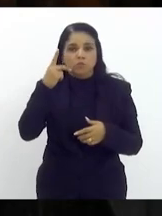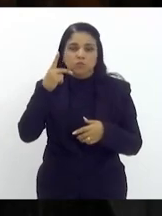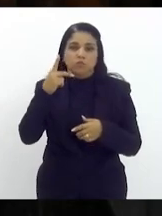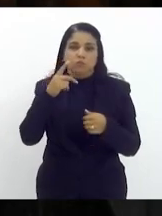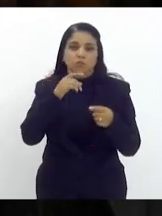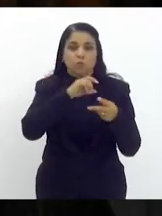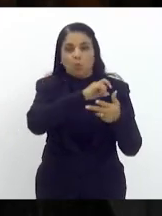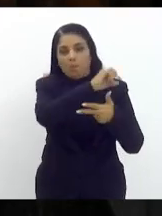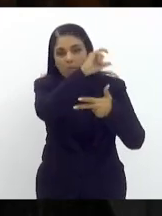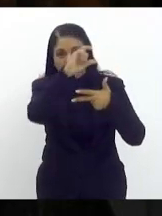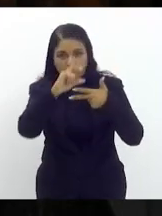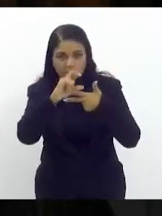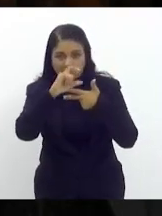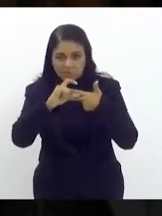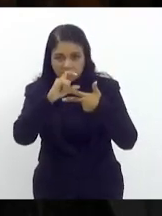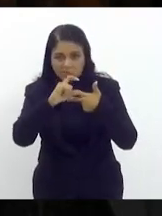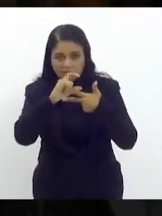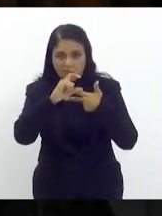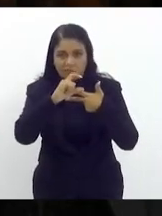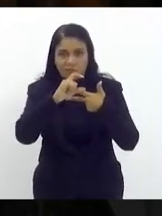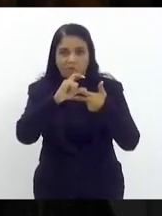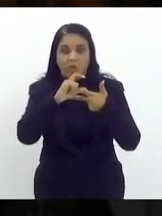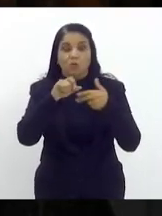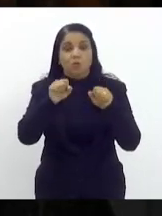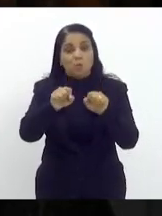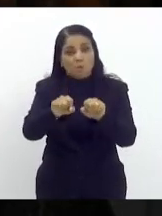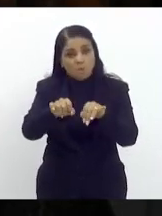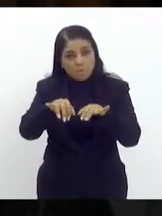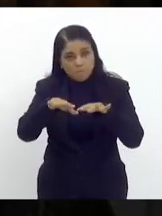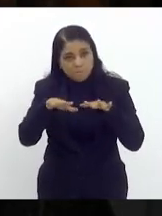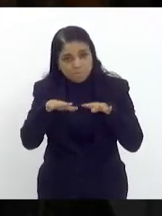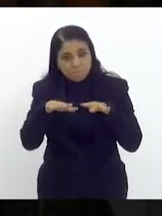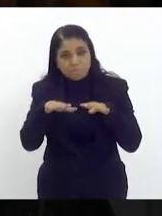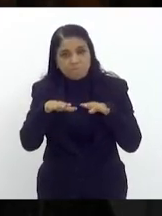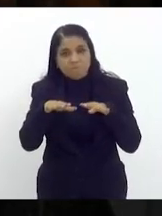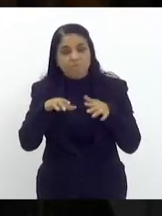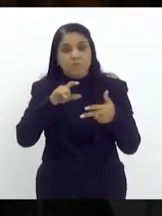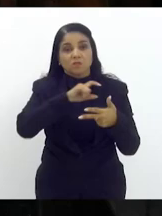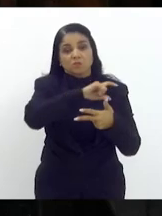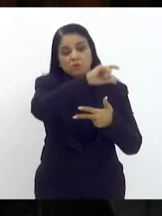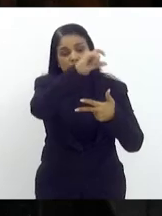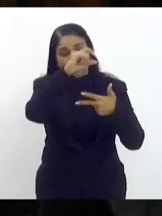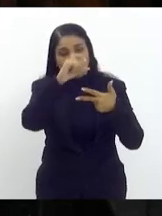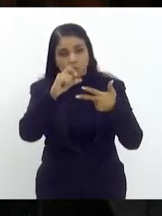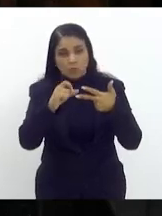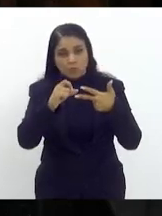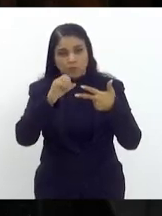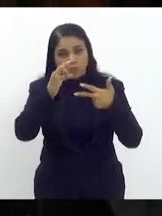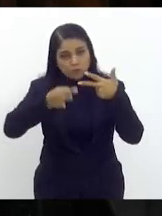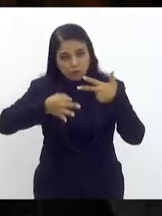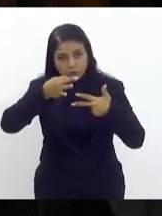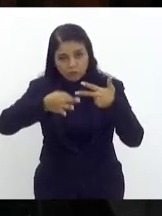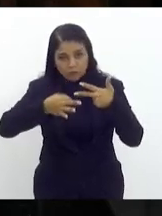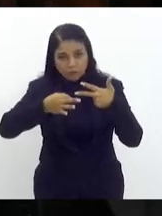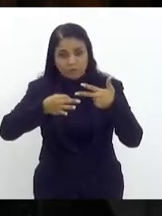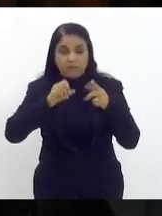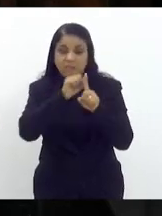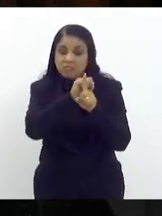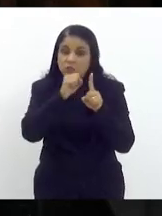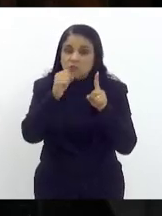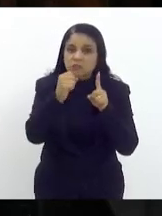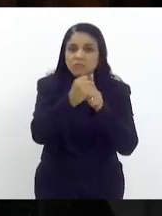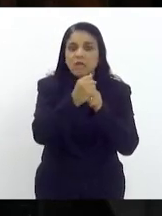executivo do parlamento do poder judiciário da sociedade